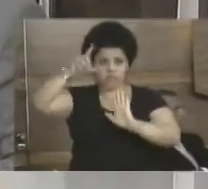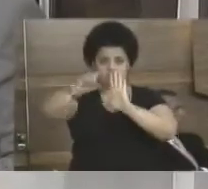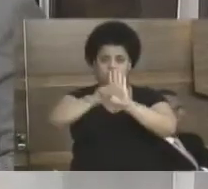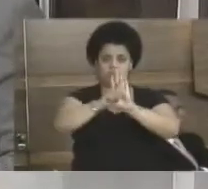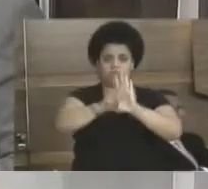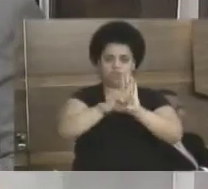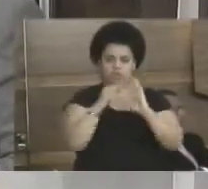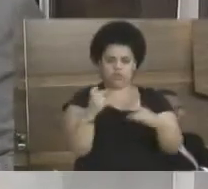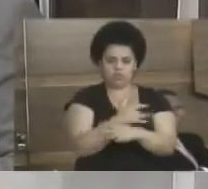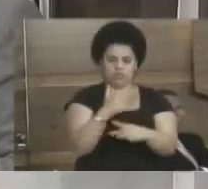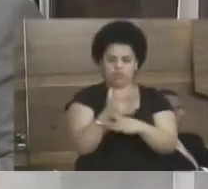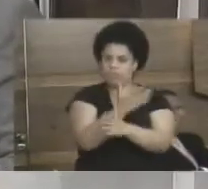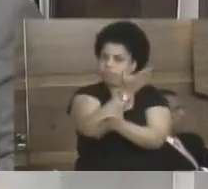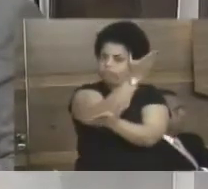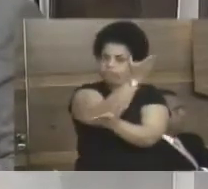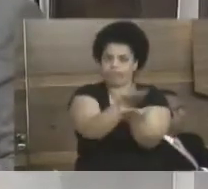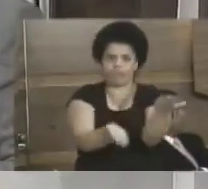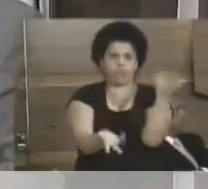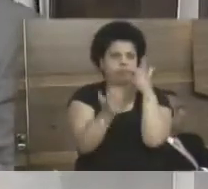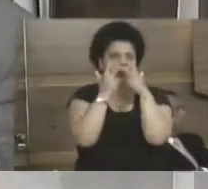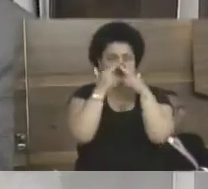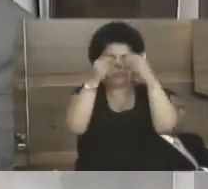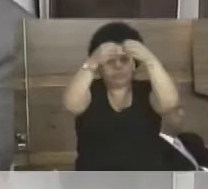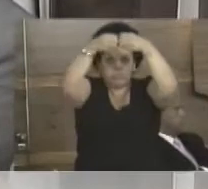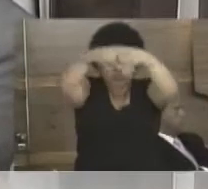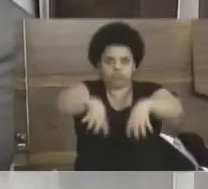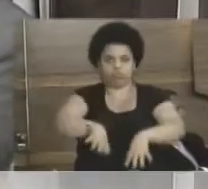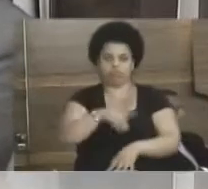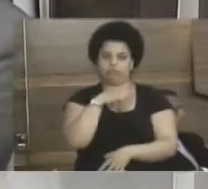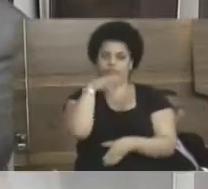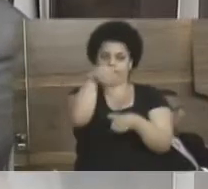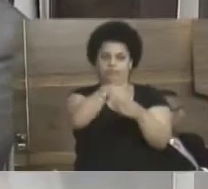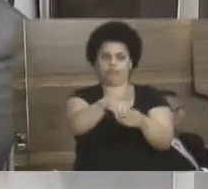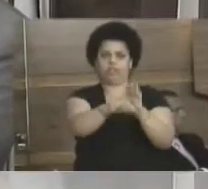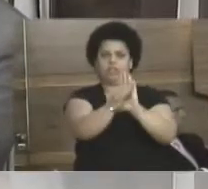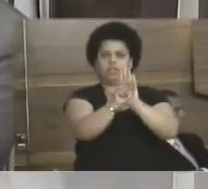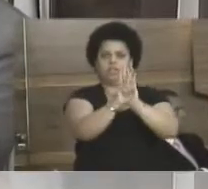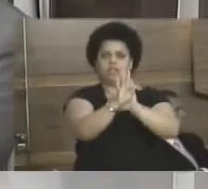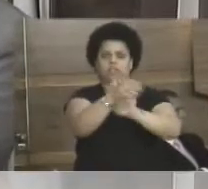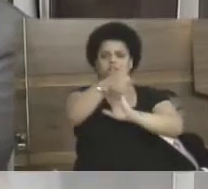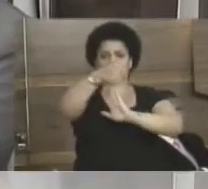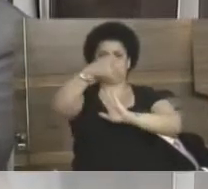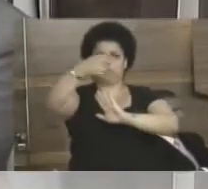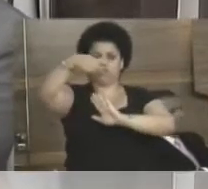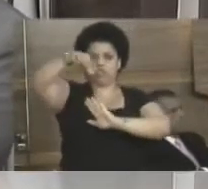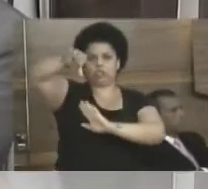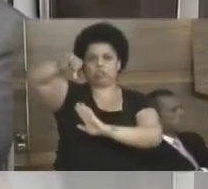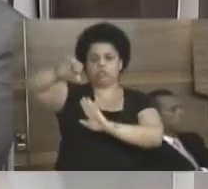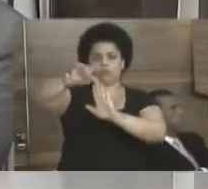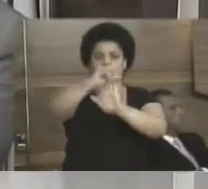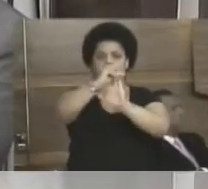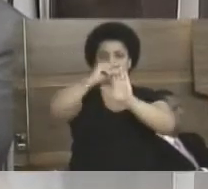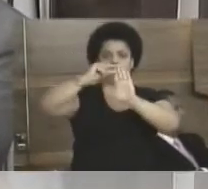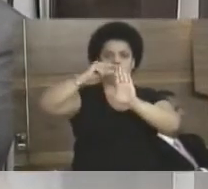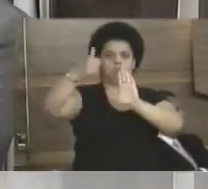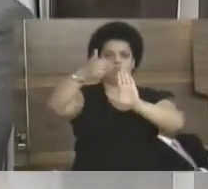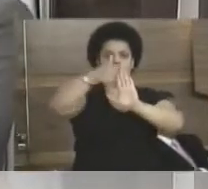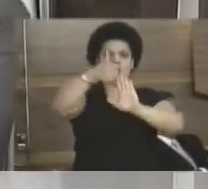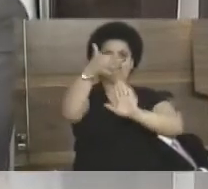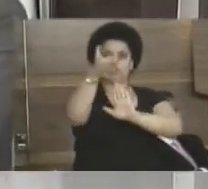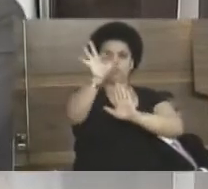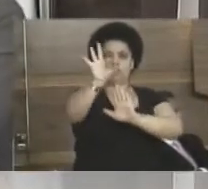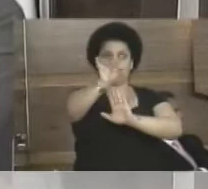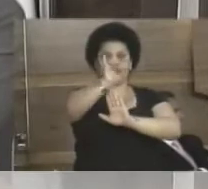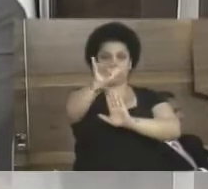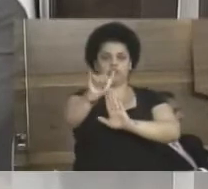a nossa cidade realmente está perdida, hein? Está perdida. Está aqui, artigo 179, parágrafo 1º, que a Câmara se manifestará no prazo de